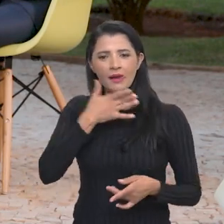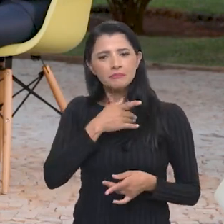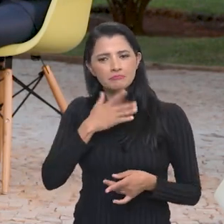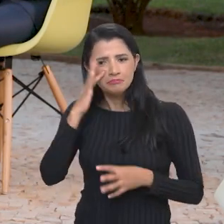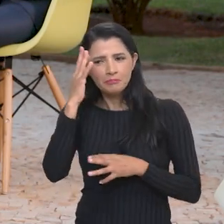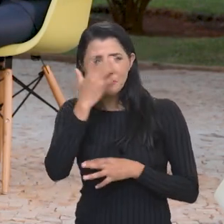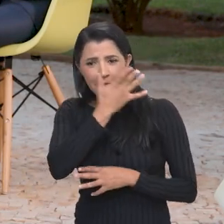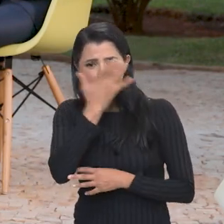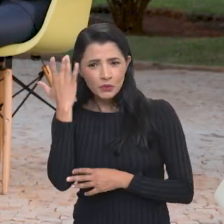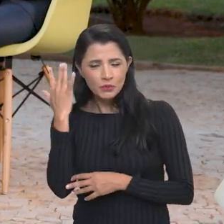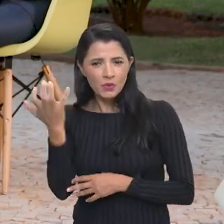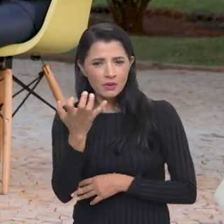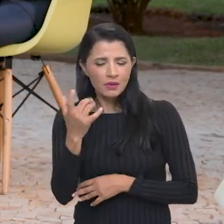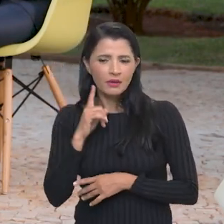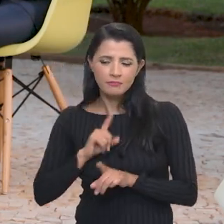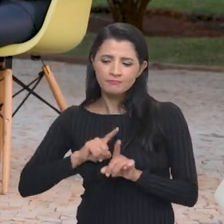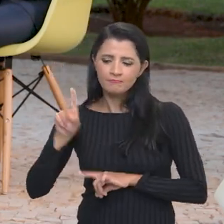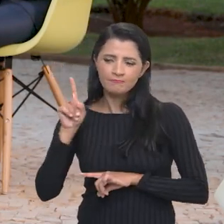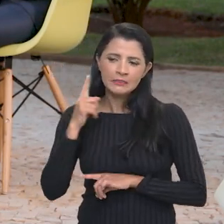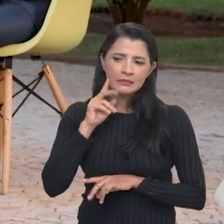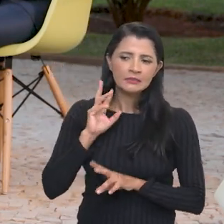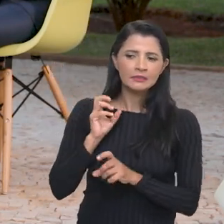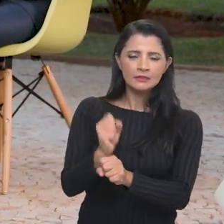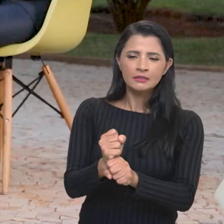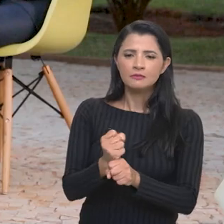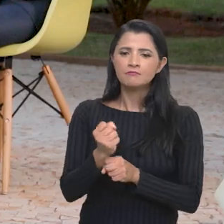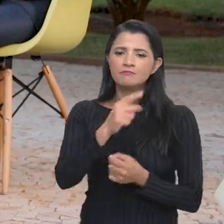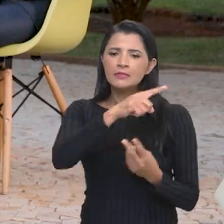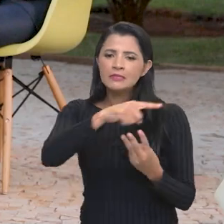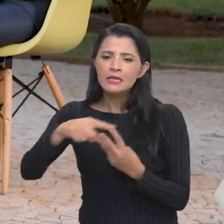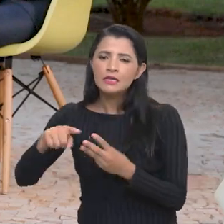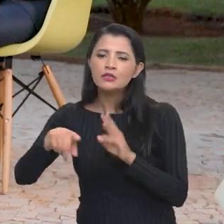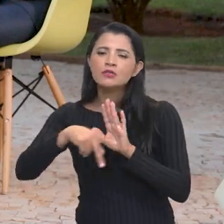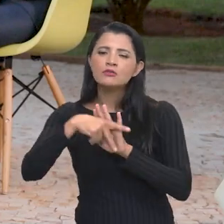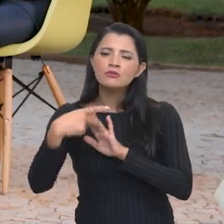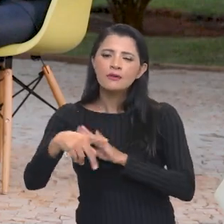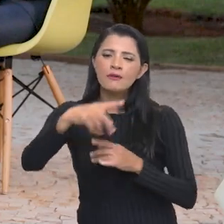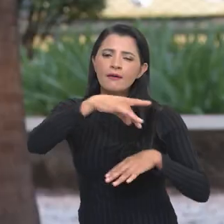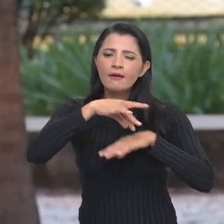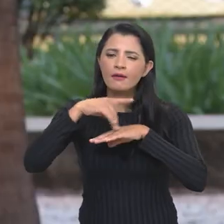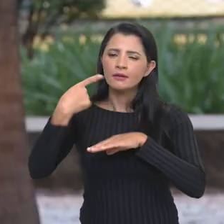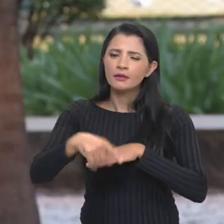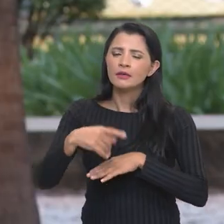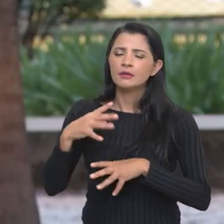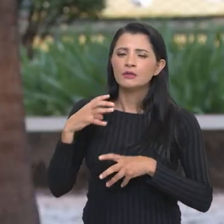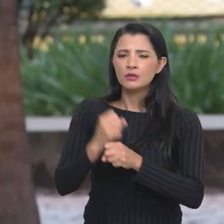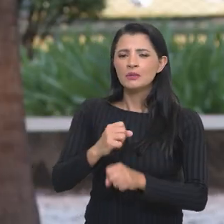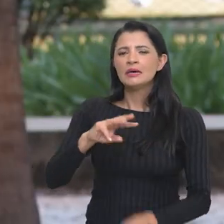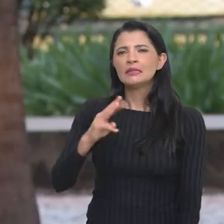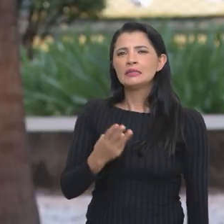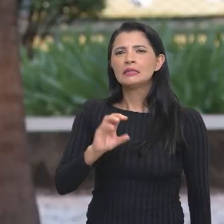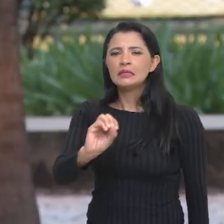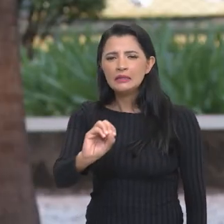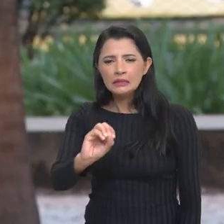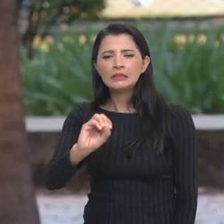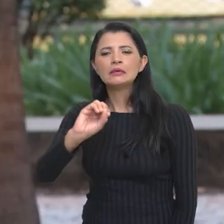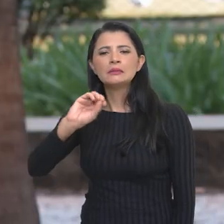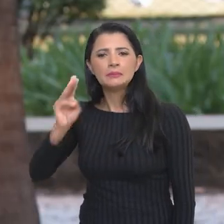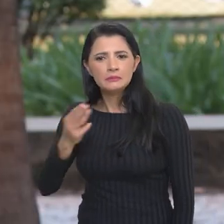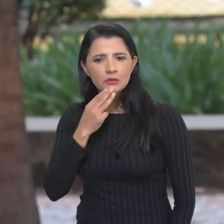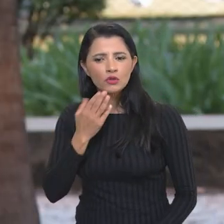churrasco. E é um outro recorde projetado, que é a produção dos três principais tipos de carne do país, estimada em 30 milhões